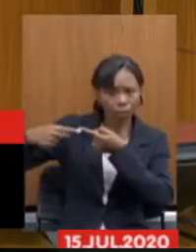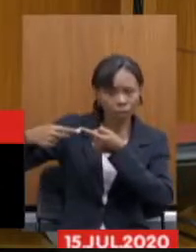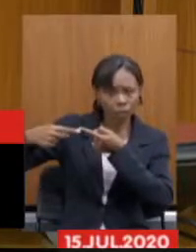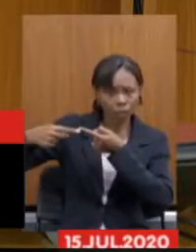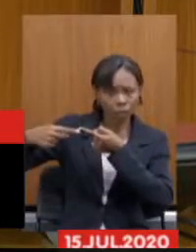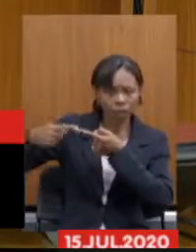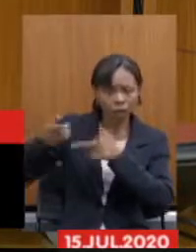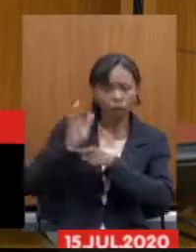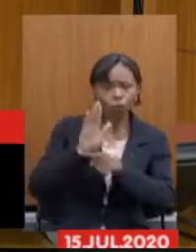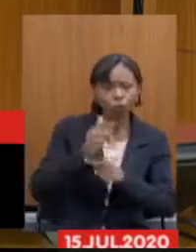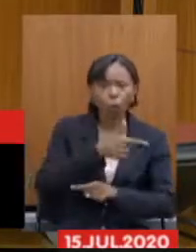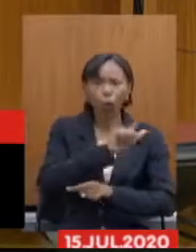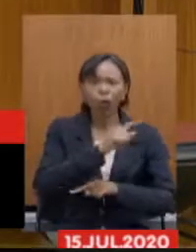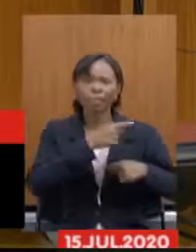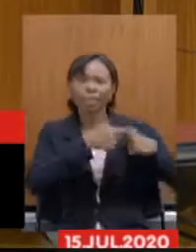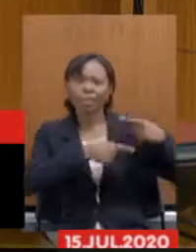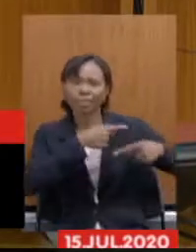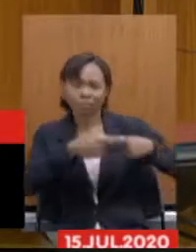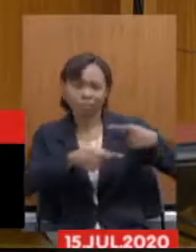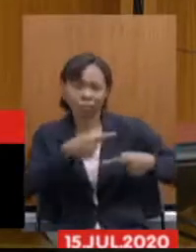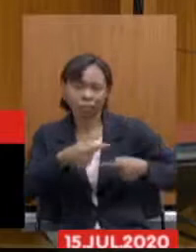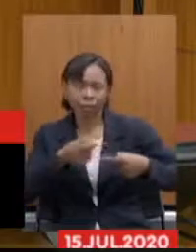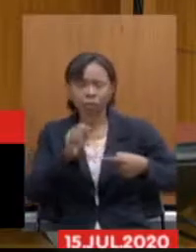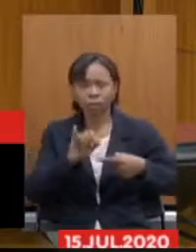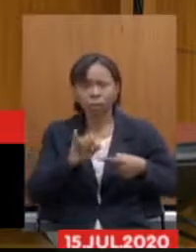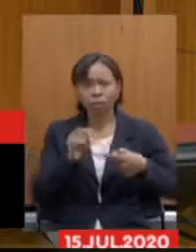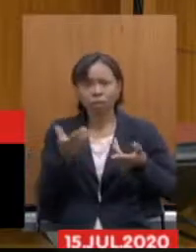desse sistema e entra por um outro sem levar absolutamente nada,